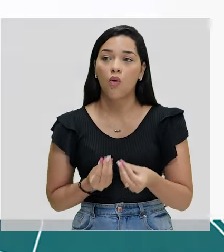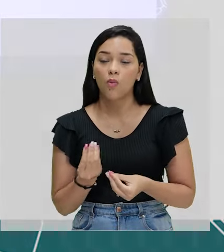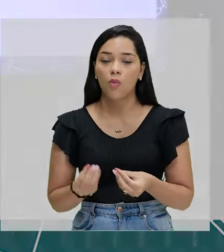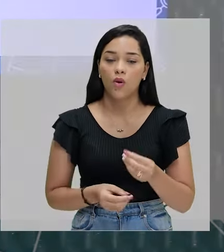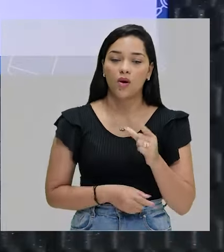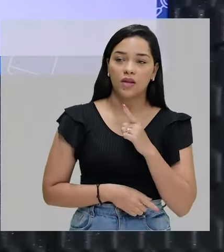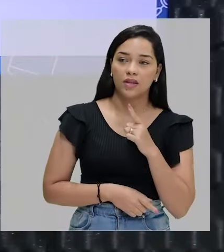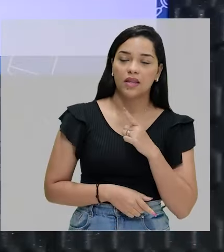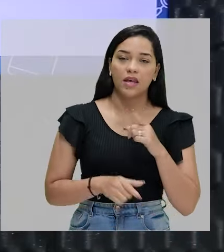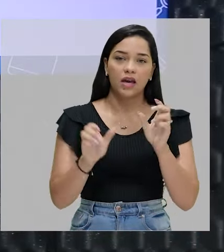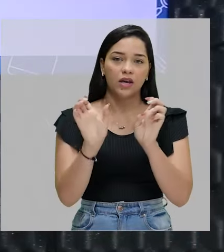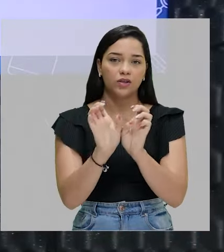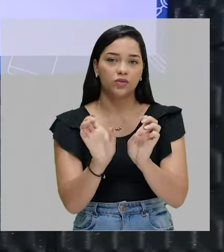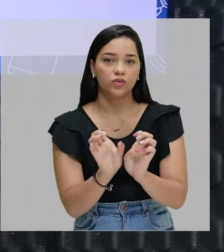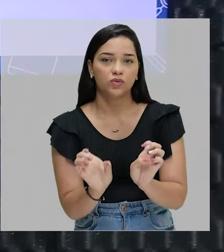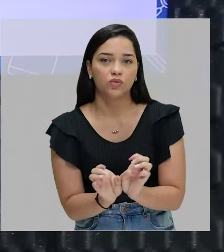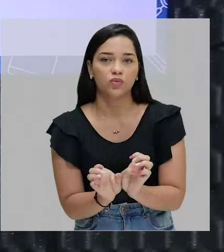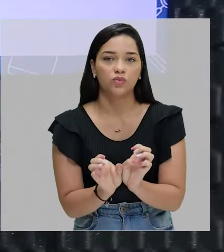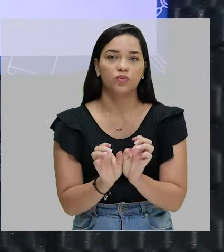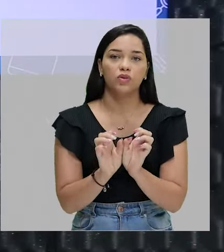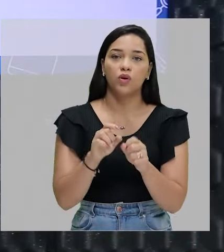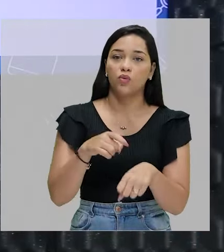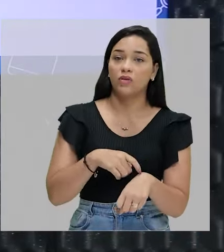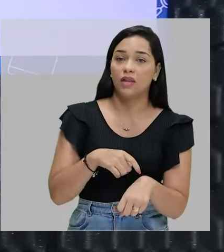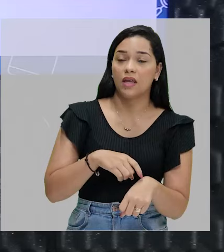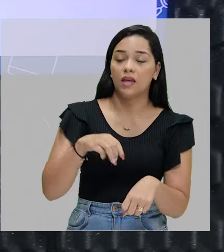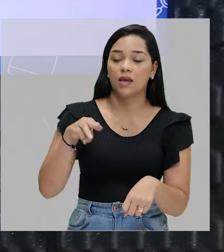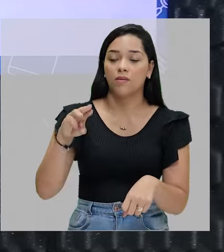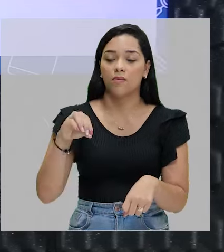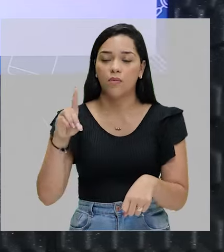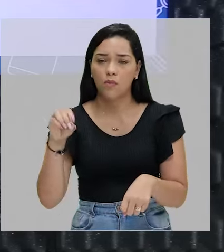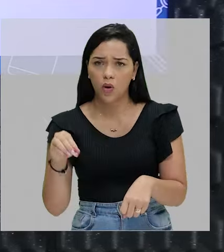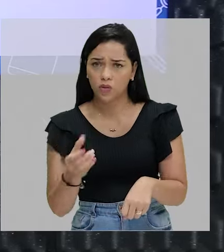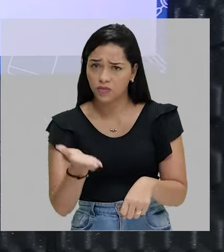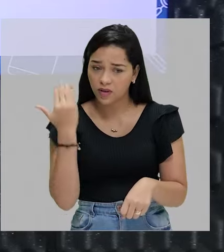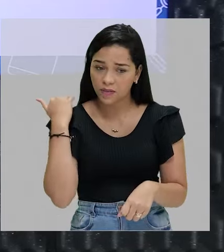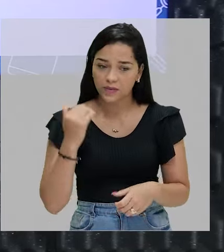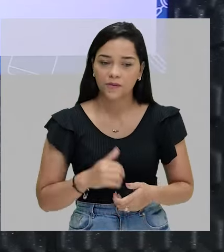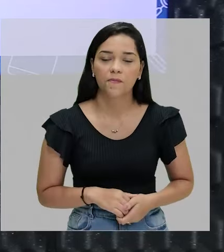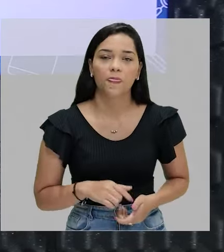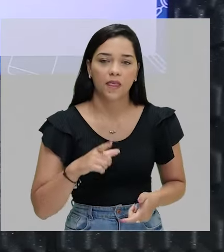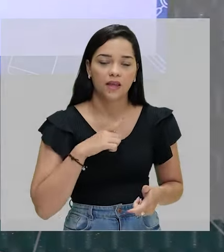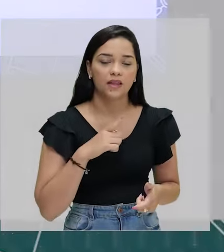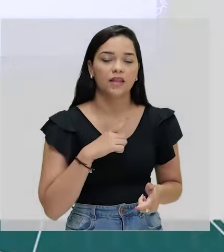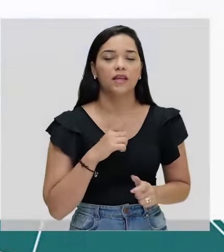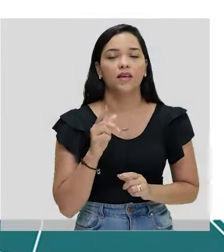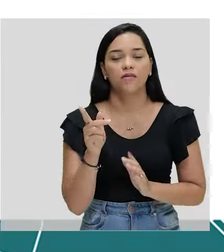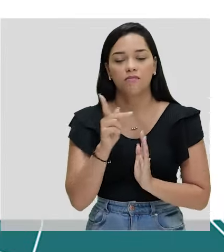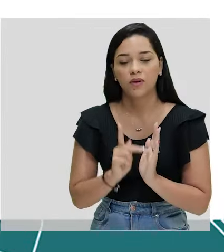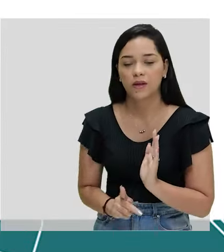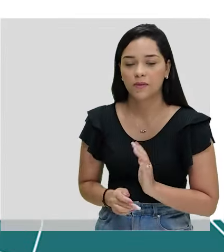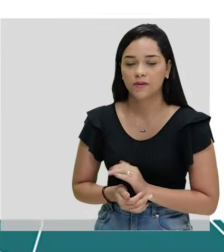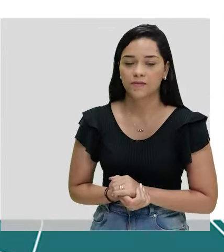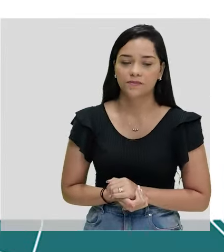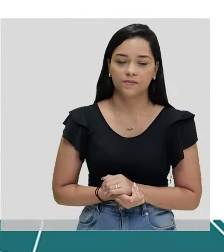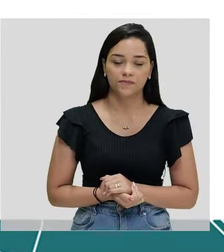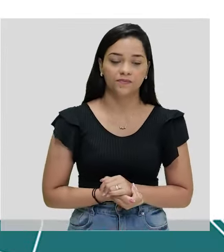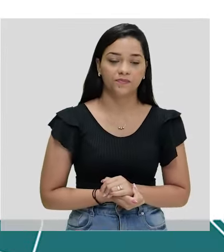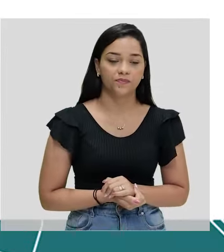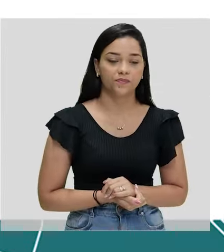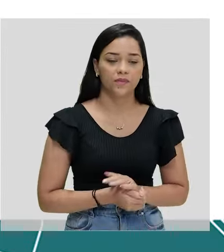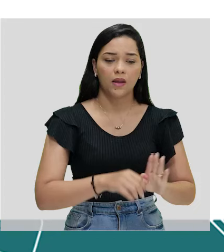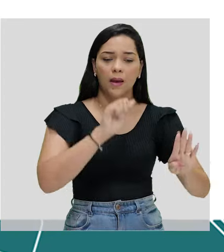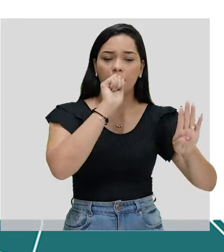a estrutura, o tempo, modo. Vamos ver. Trouxe aqui um poema de Ana Maria Machado que diz assim, ó.